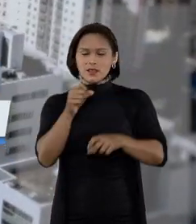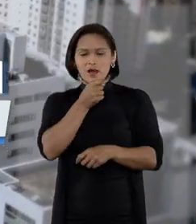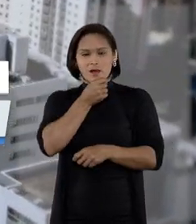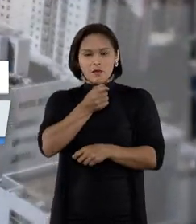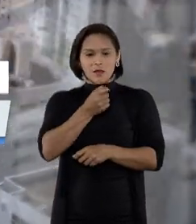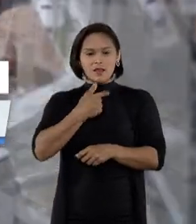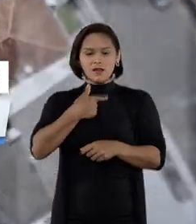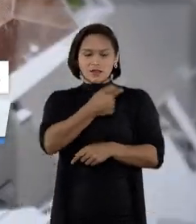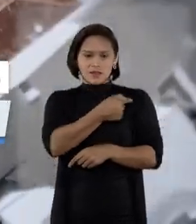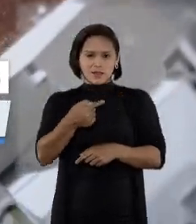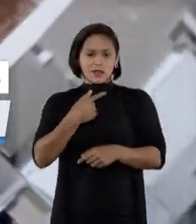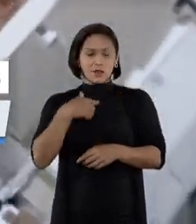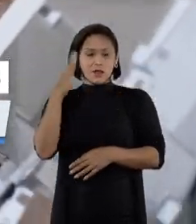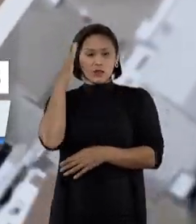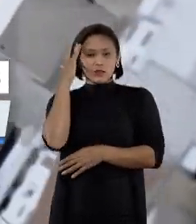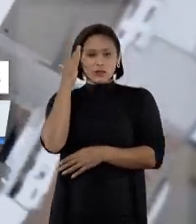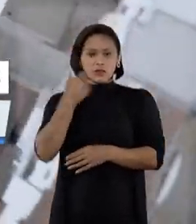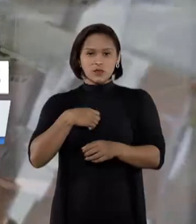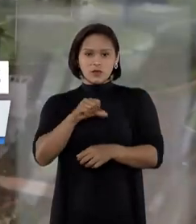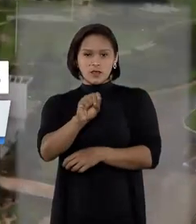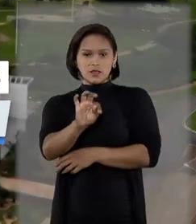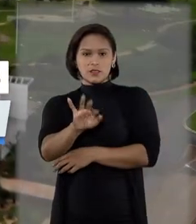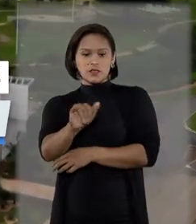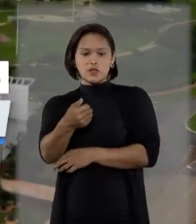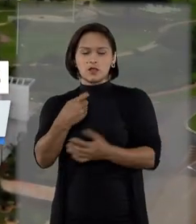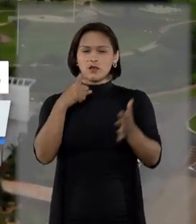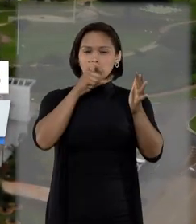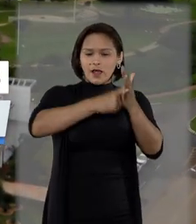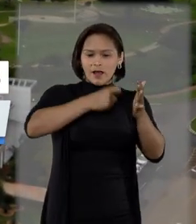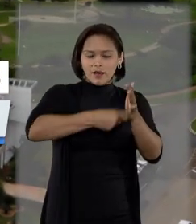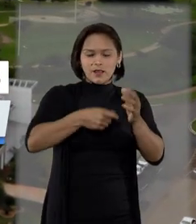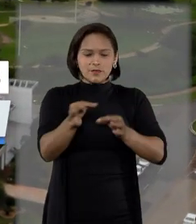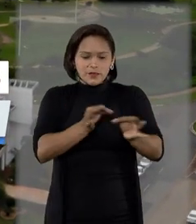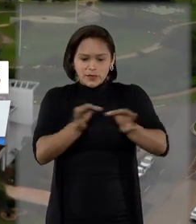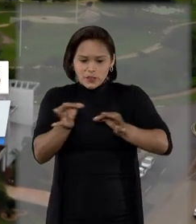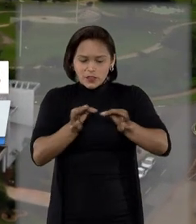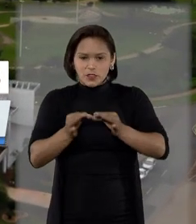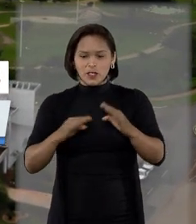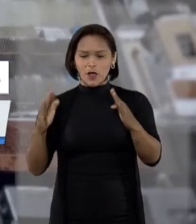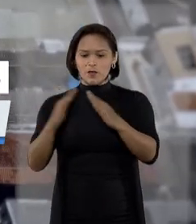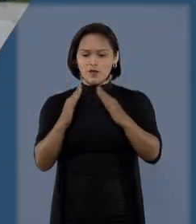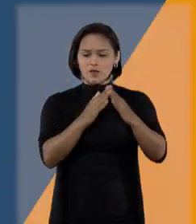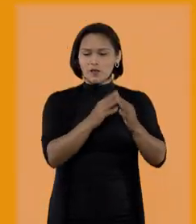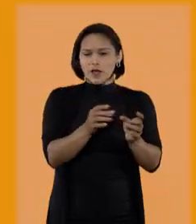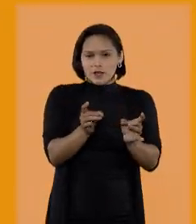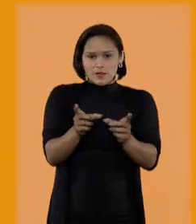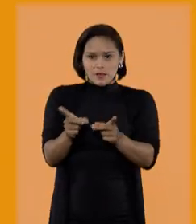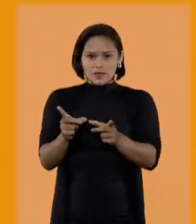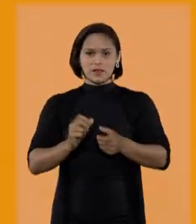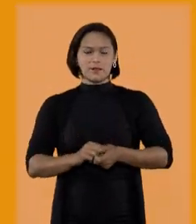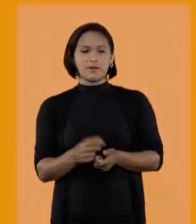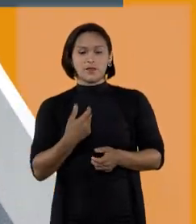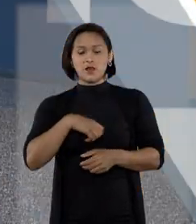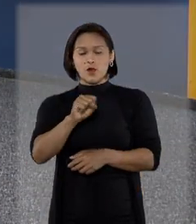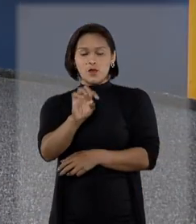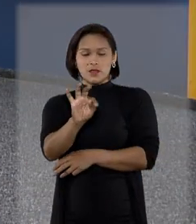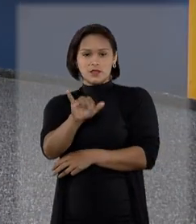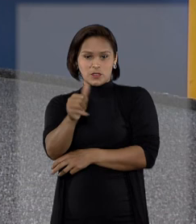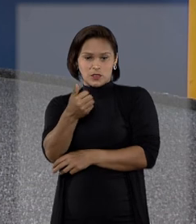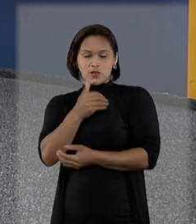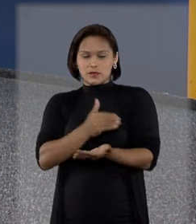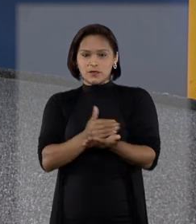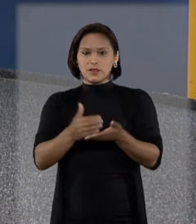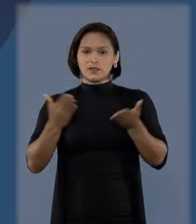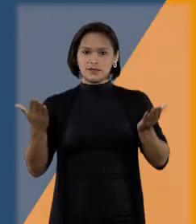semana, o entendimento do STJ quanto às taxas de corretagem nas transações imobiliárias. O STJ